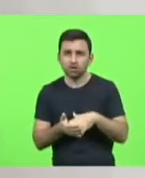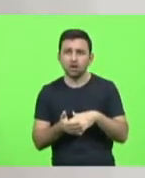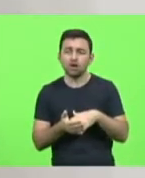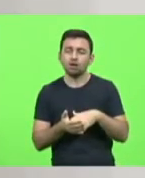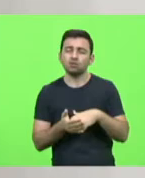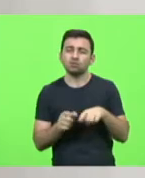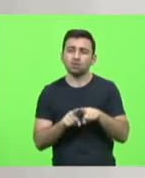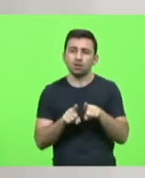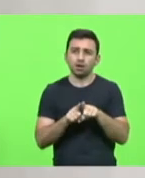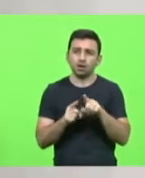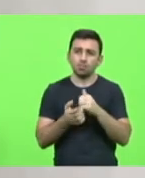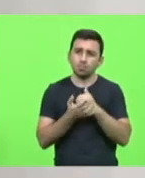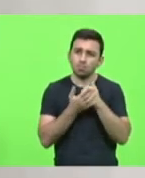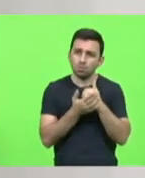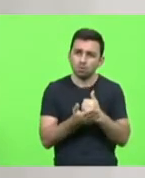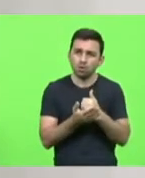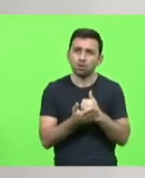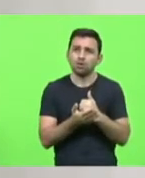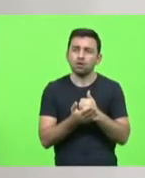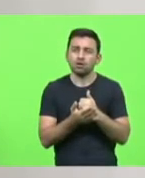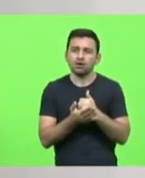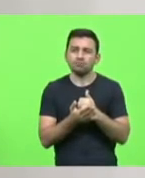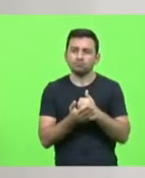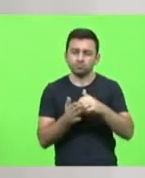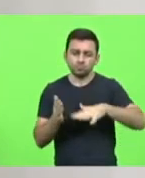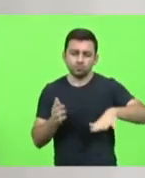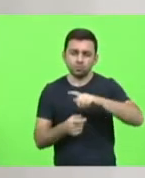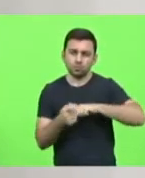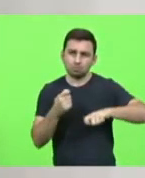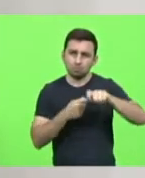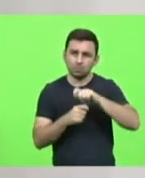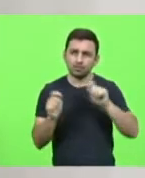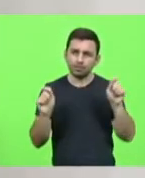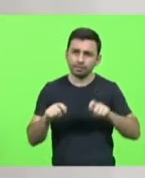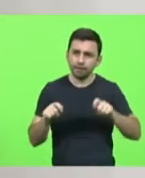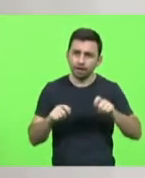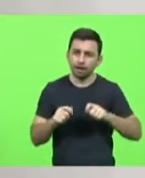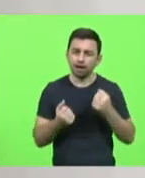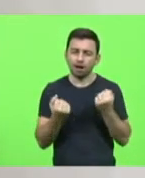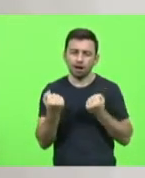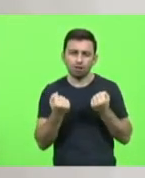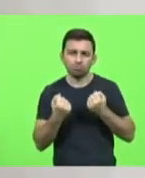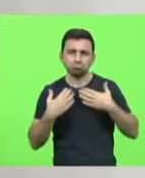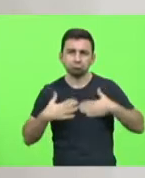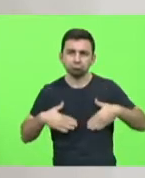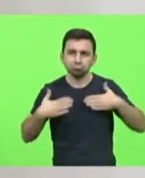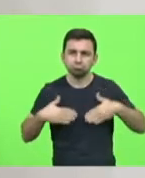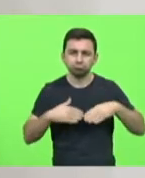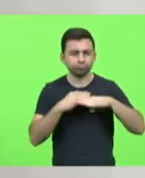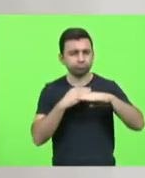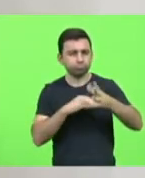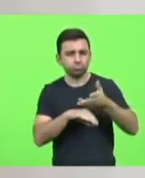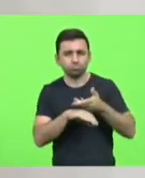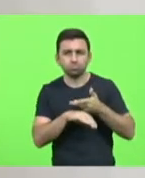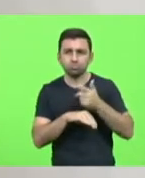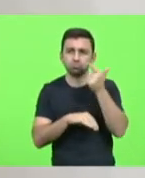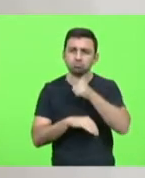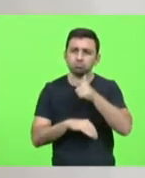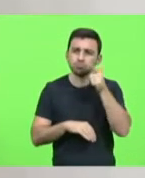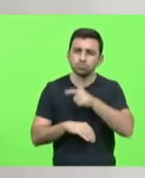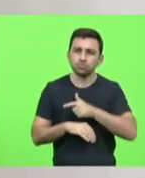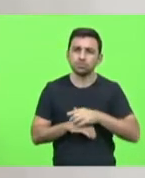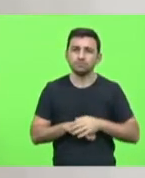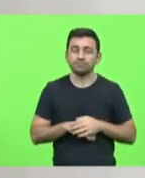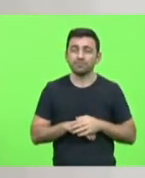econômico na possibilidade efetiva de trafegar com segurança e agilidade. Ela